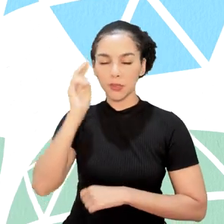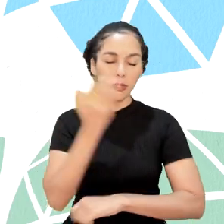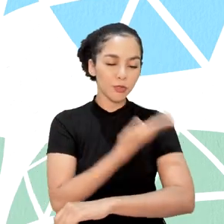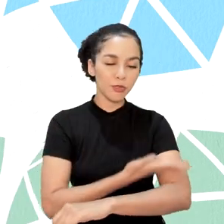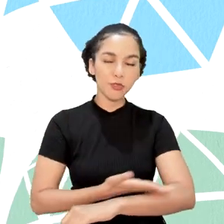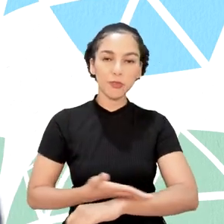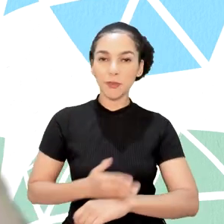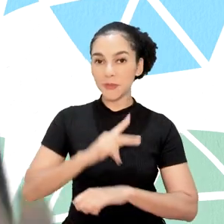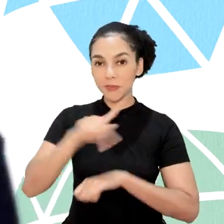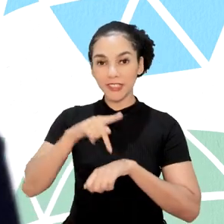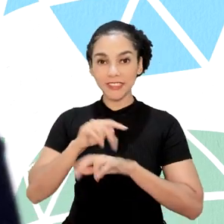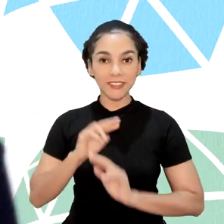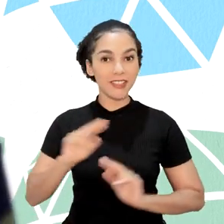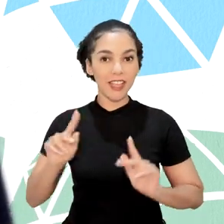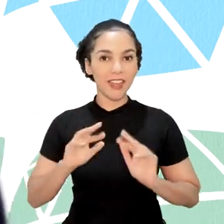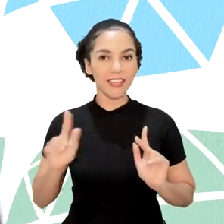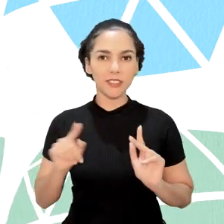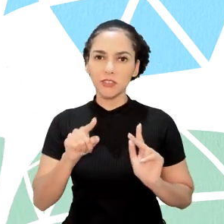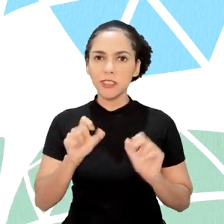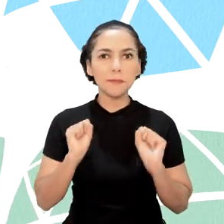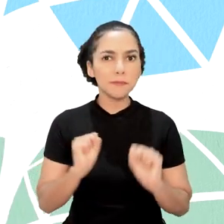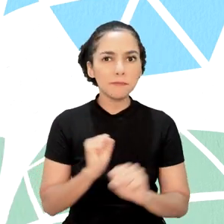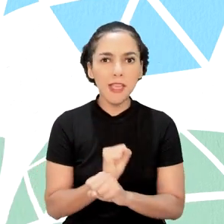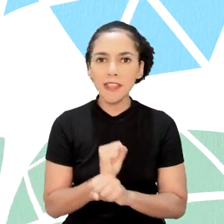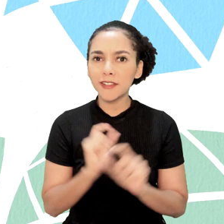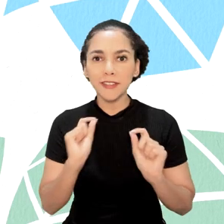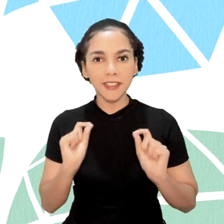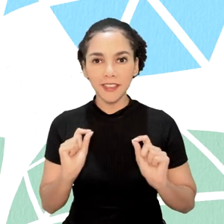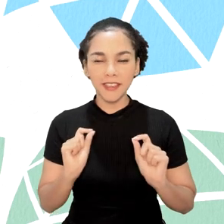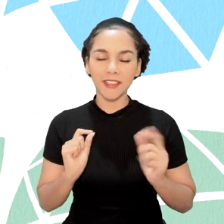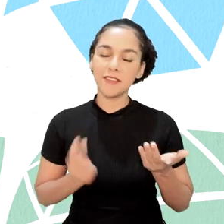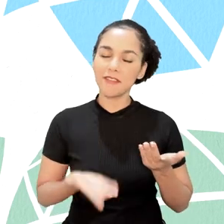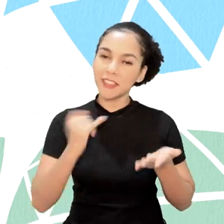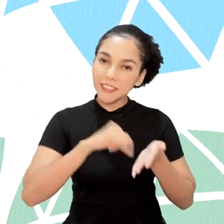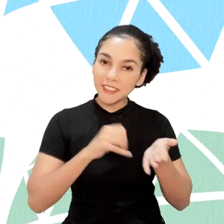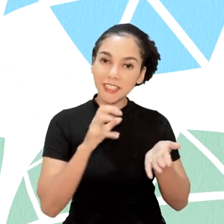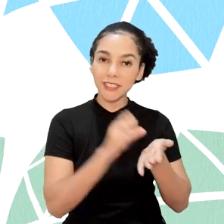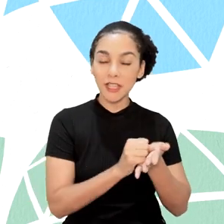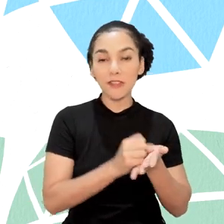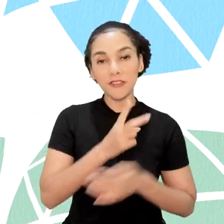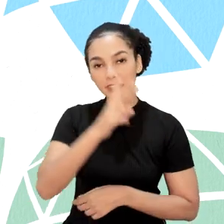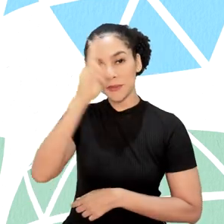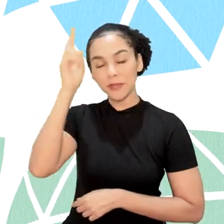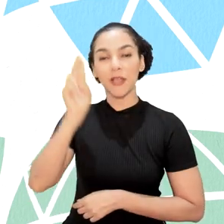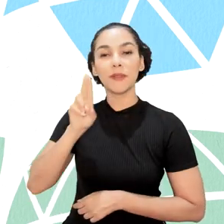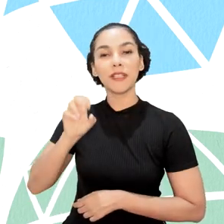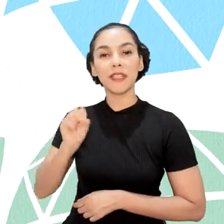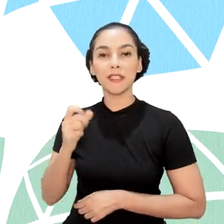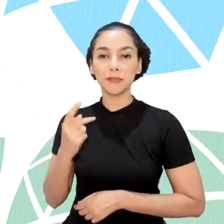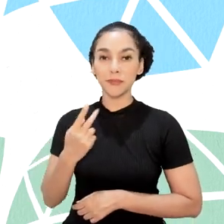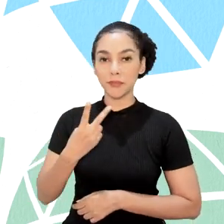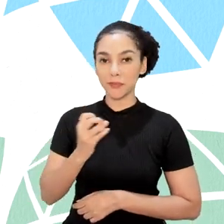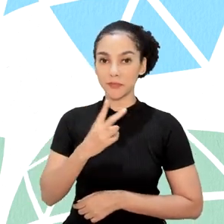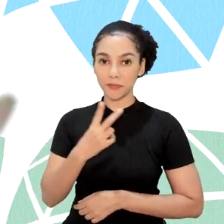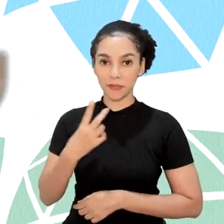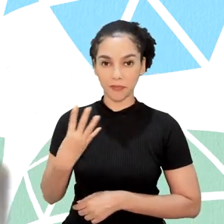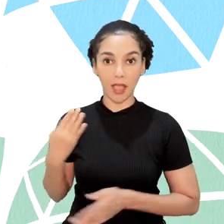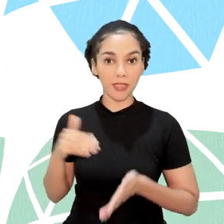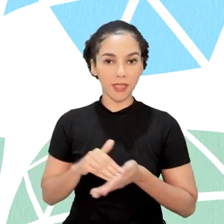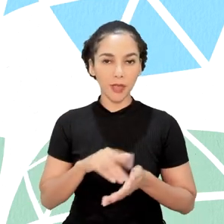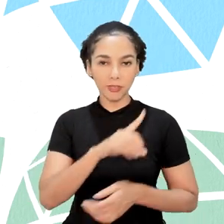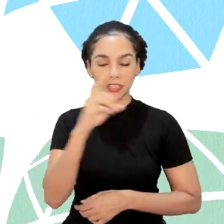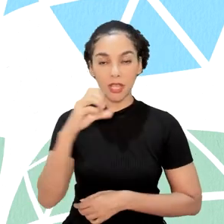países. O que você está esperando do futuro Unesciano? Inscrições para o vestibular Unesc 2024 até o dia